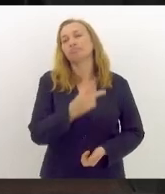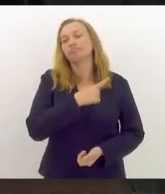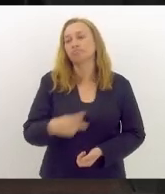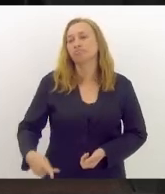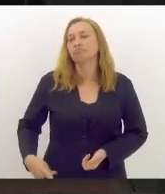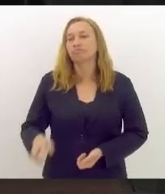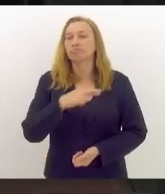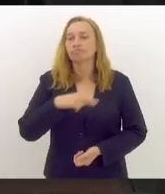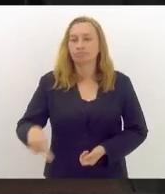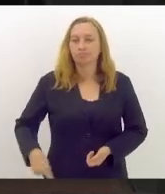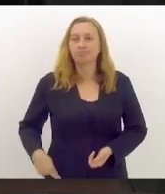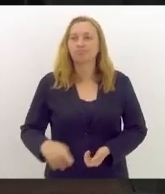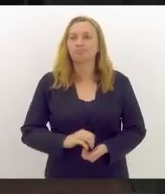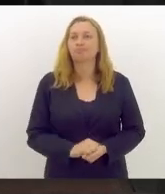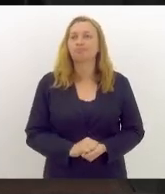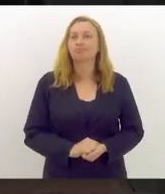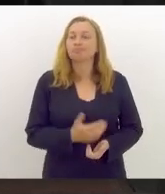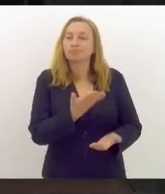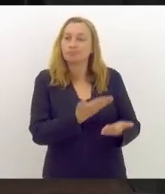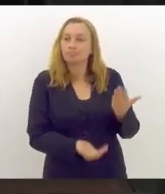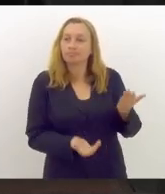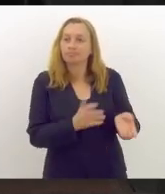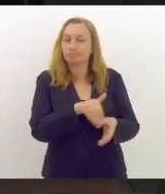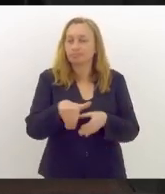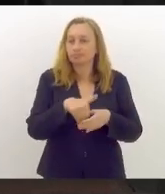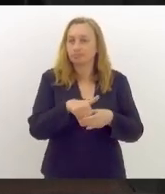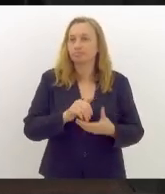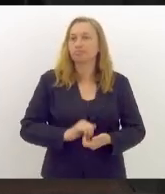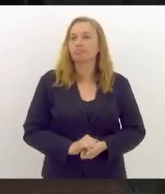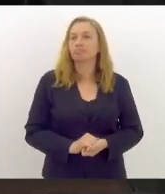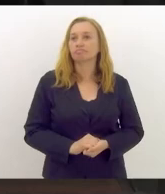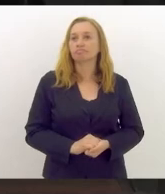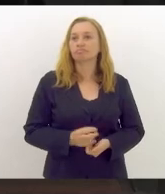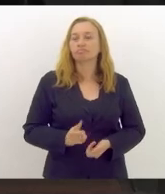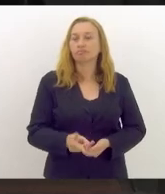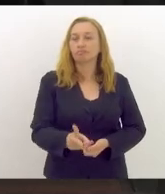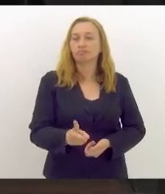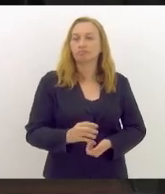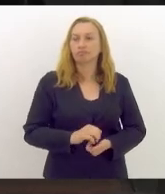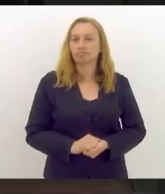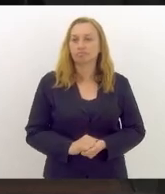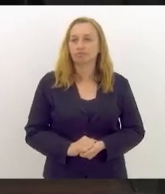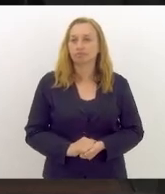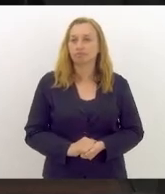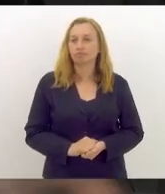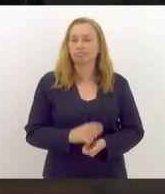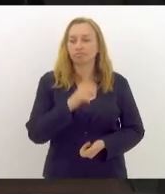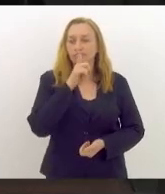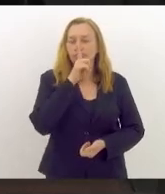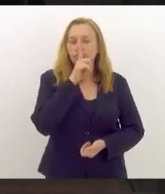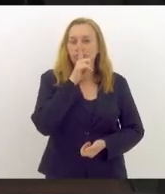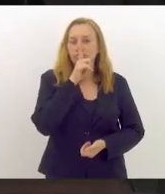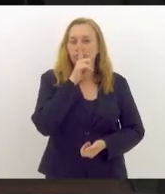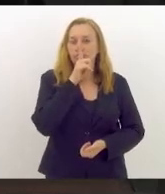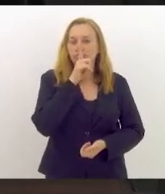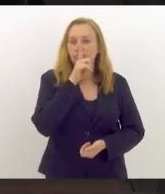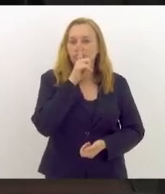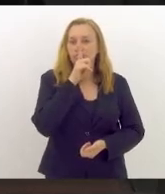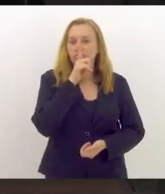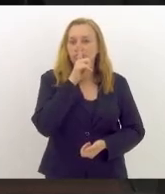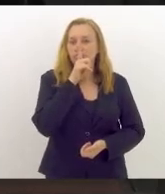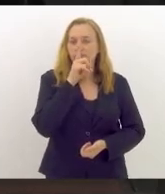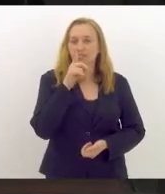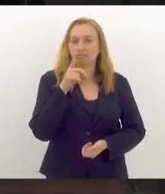da República, derrotado nas eleições, permanece silente, não se